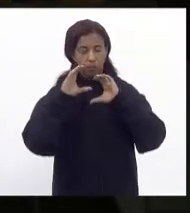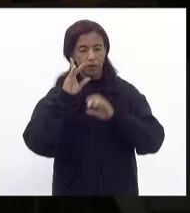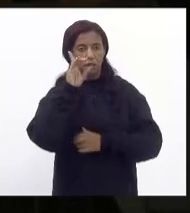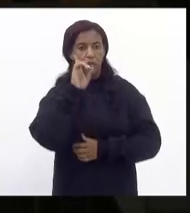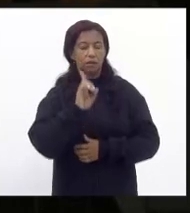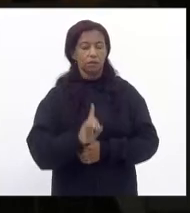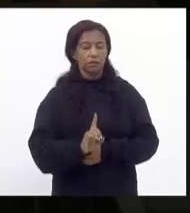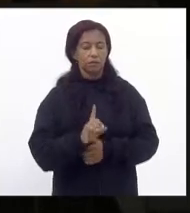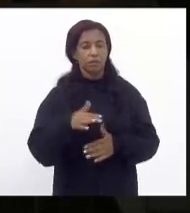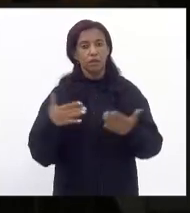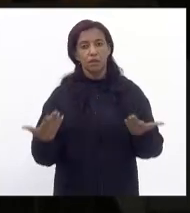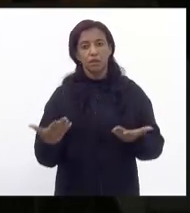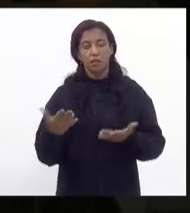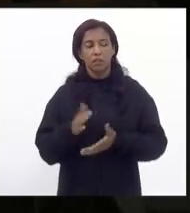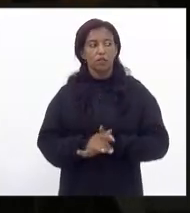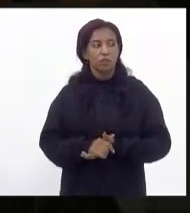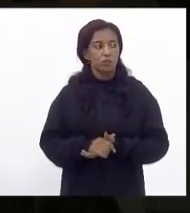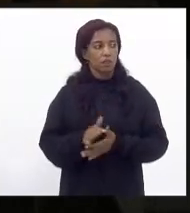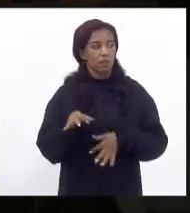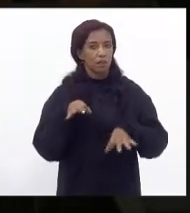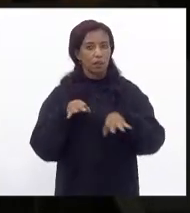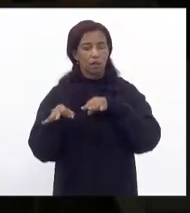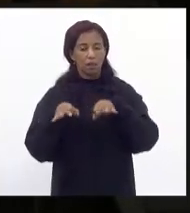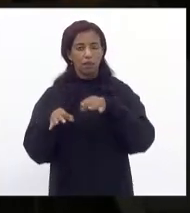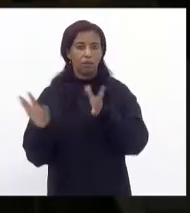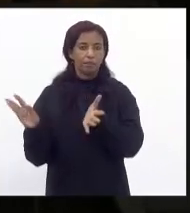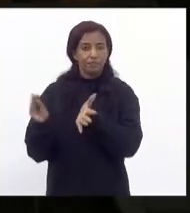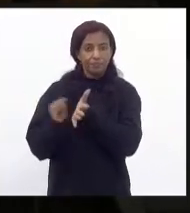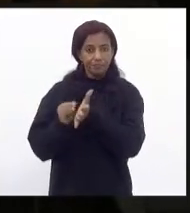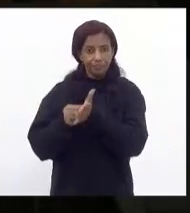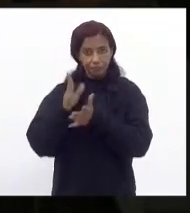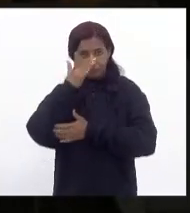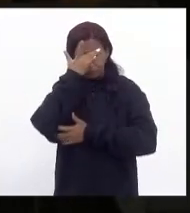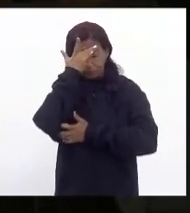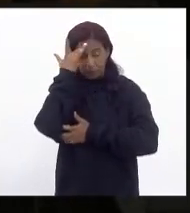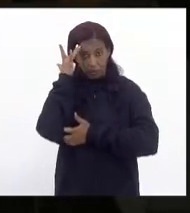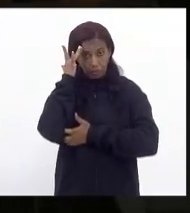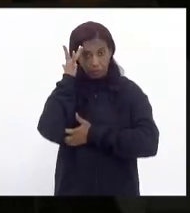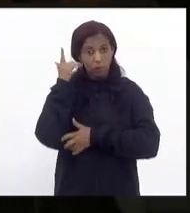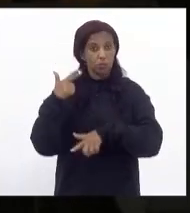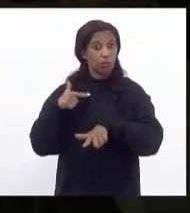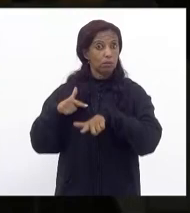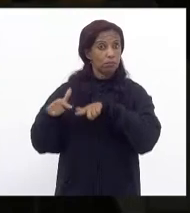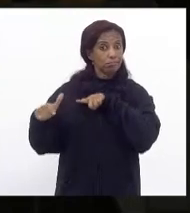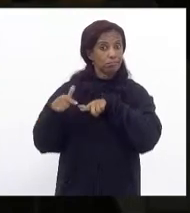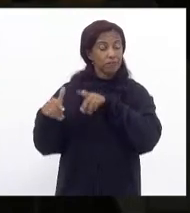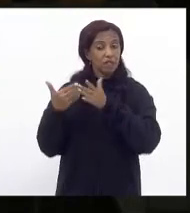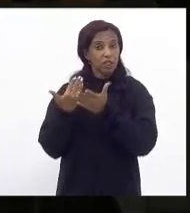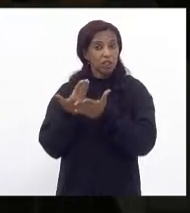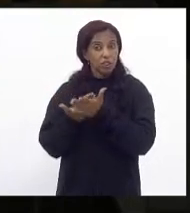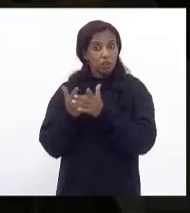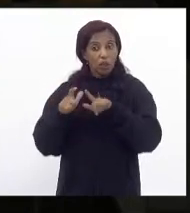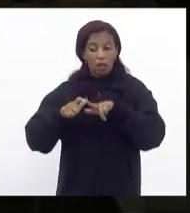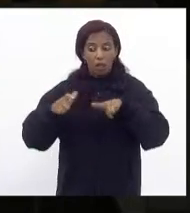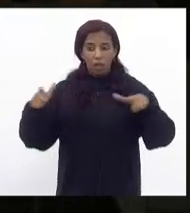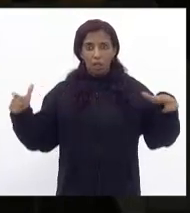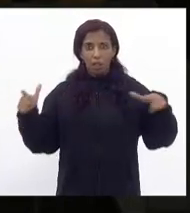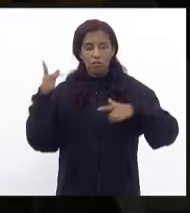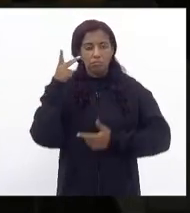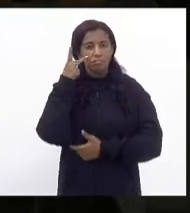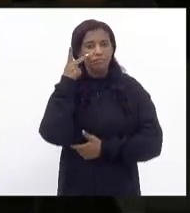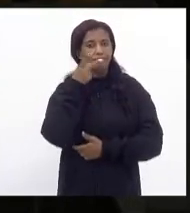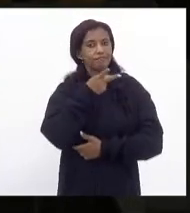seja em função da ausência de pessoal esse é um aspecto muito importante escolas muito grandes que a gente visita